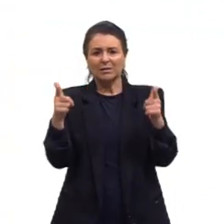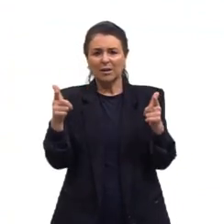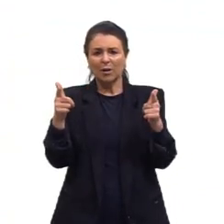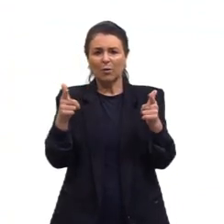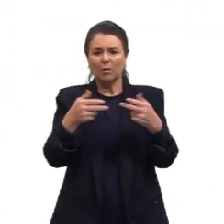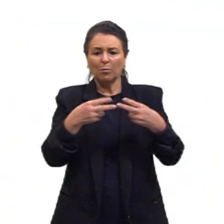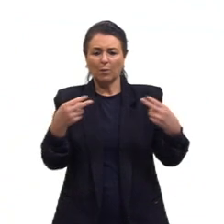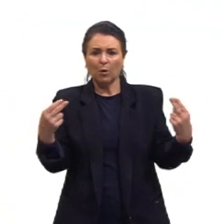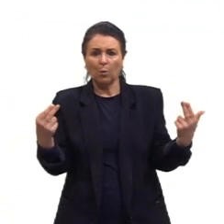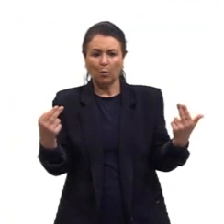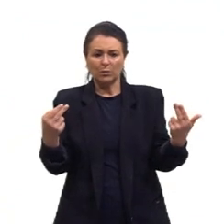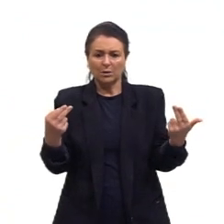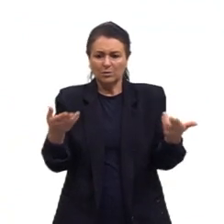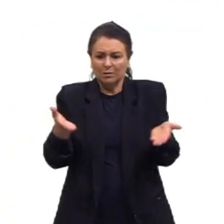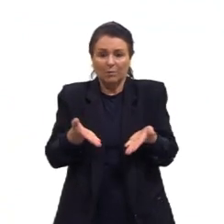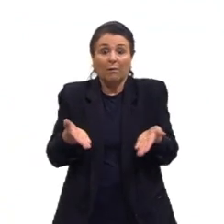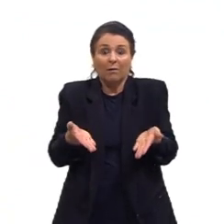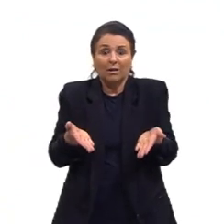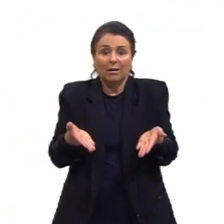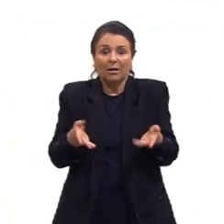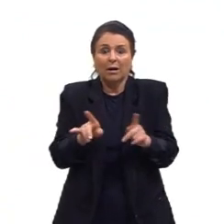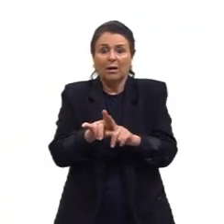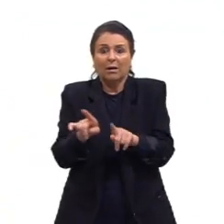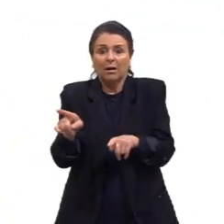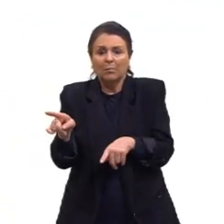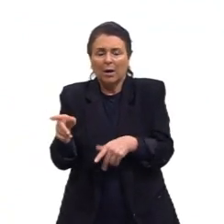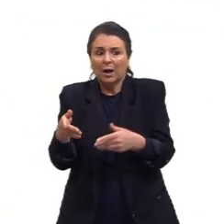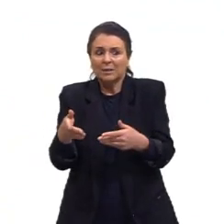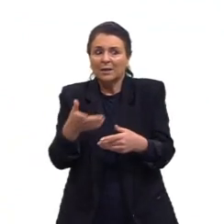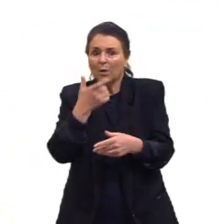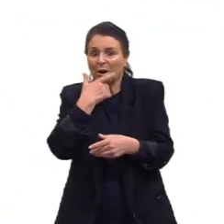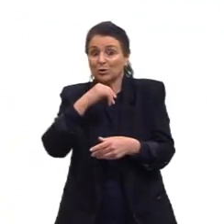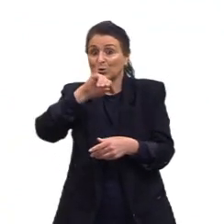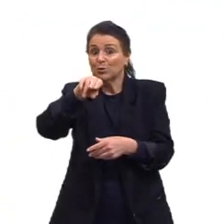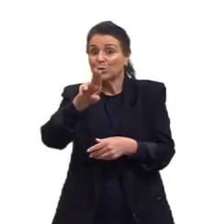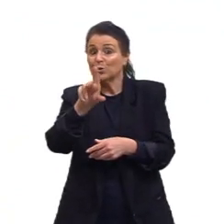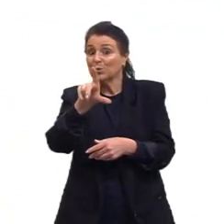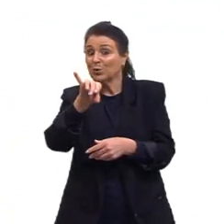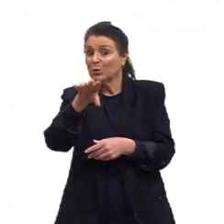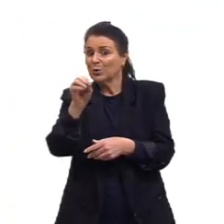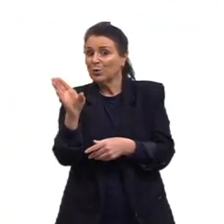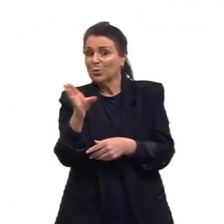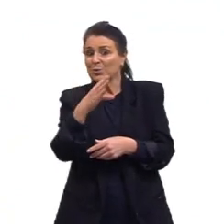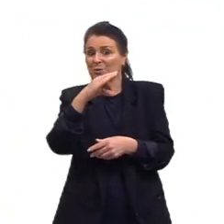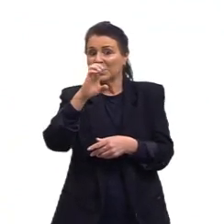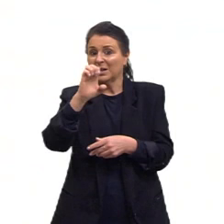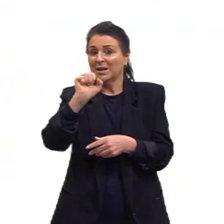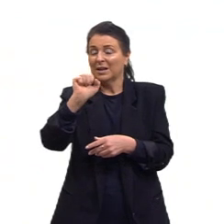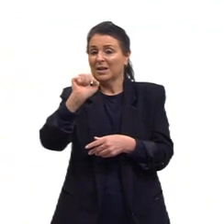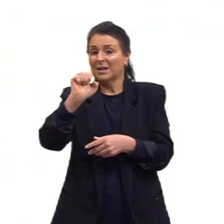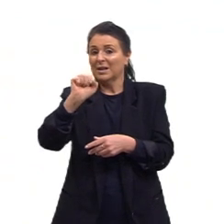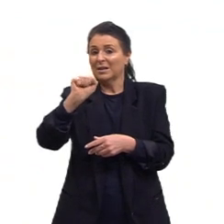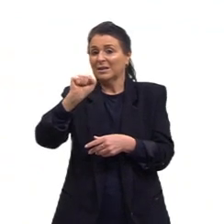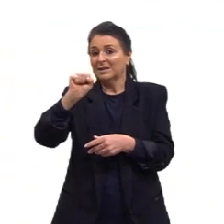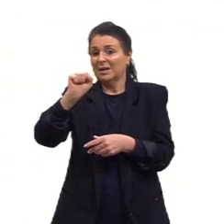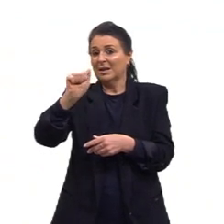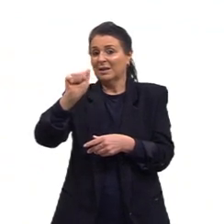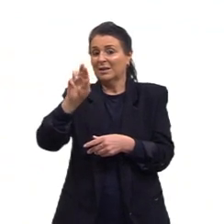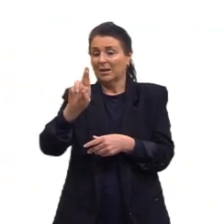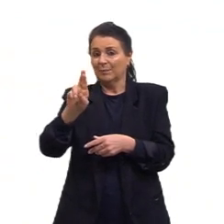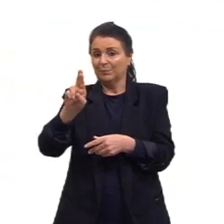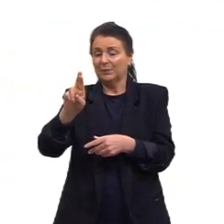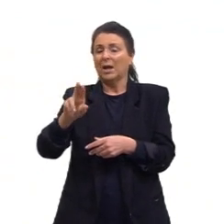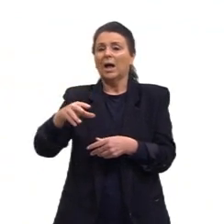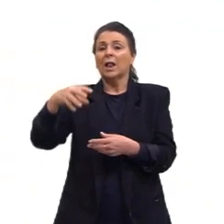numa coisa bem mais atual. Mas, ao que tudo indica, Júlio César, lá da Roma, além de ser um excelente general,